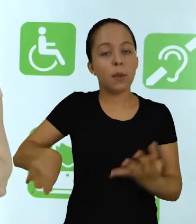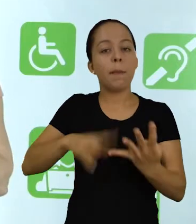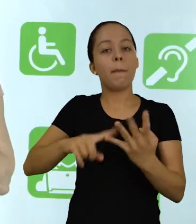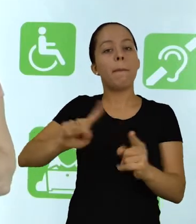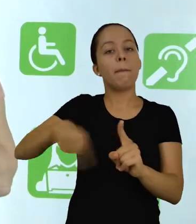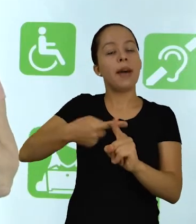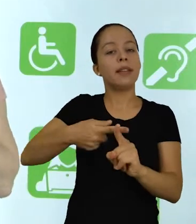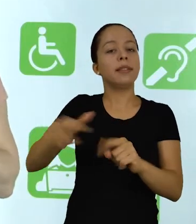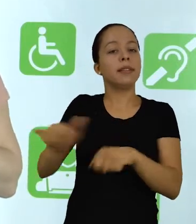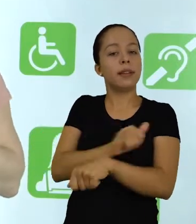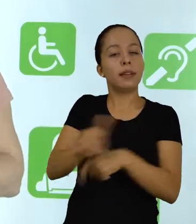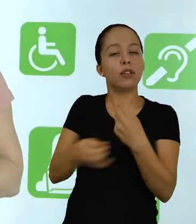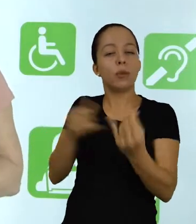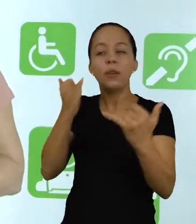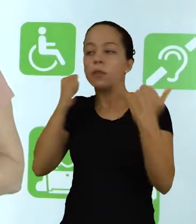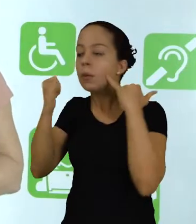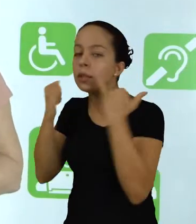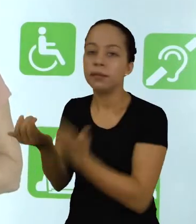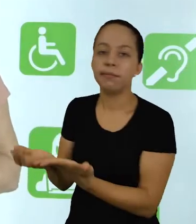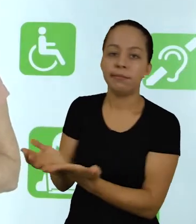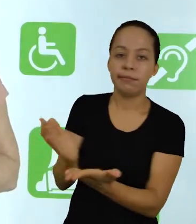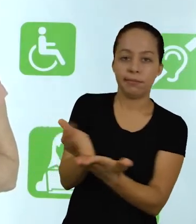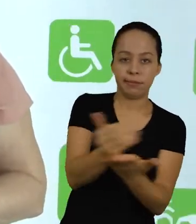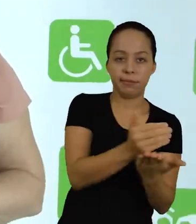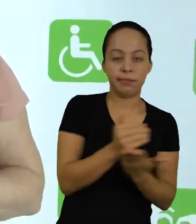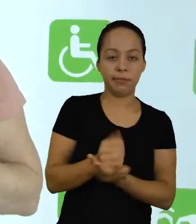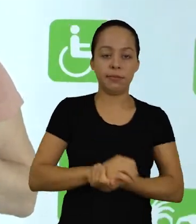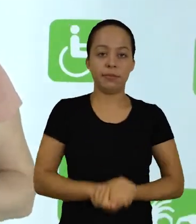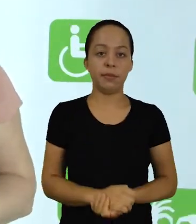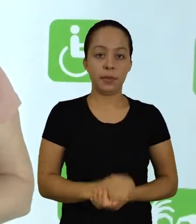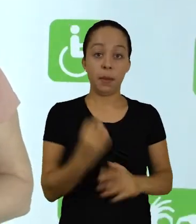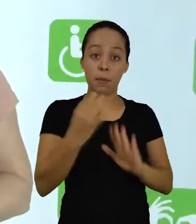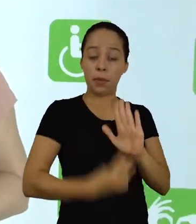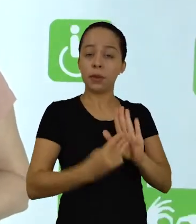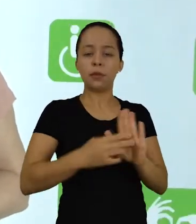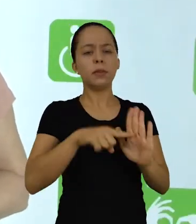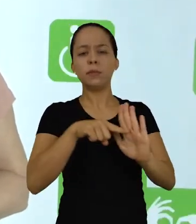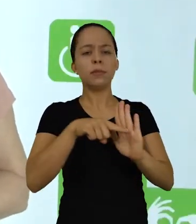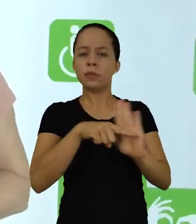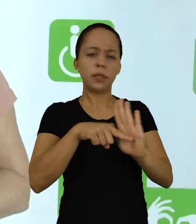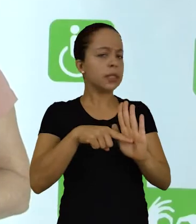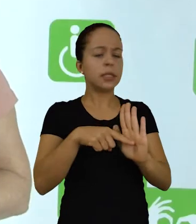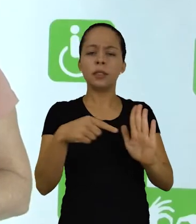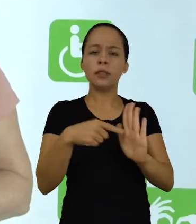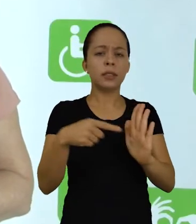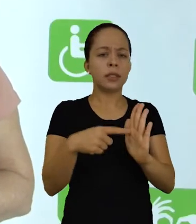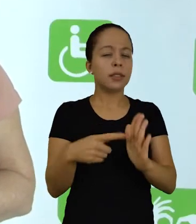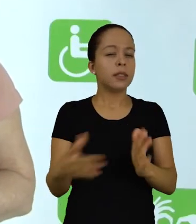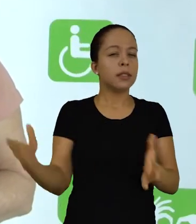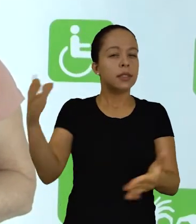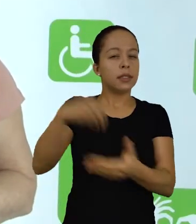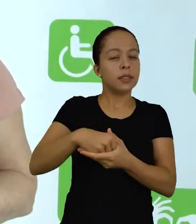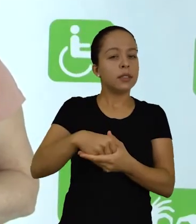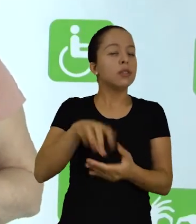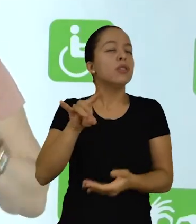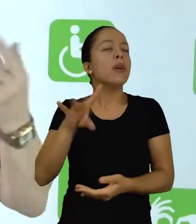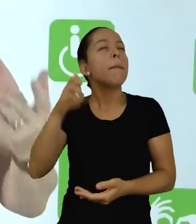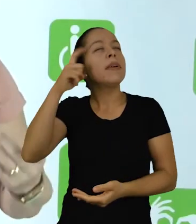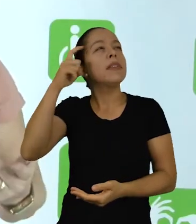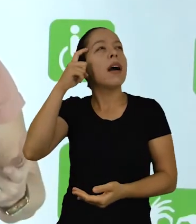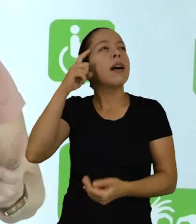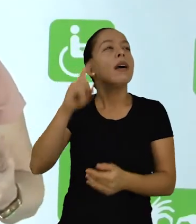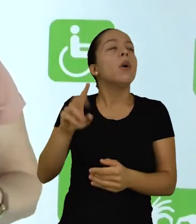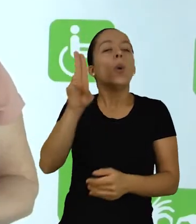escolheu e das técnicas de coleta de dados. A metodologia da pesquisa vai além daquele